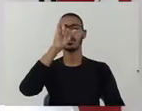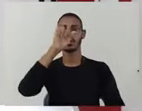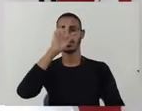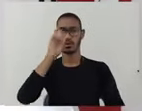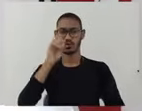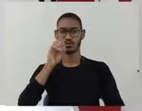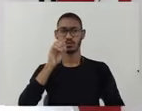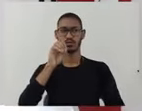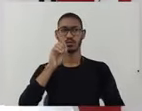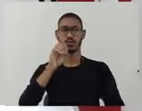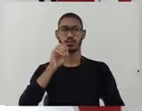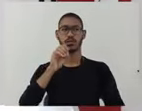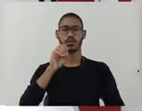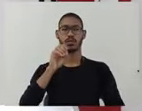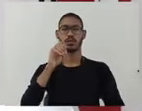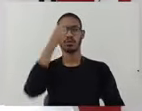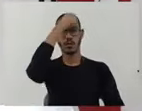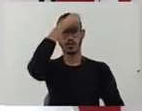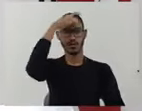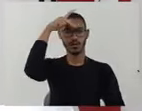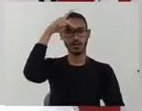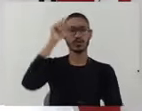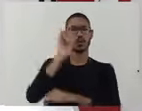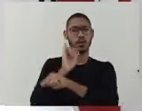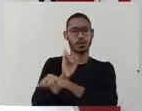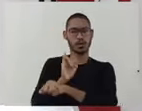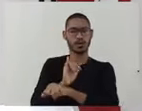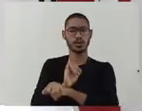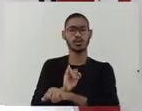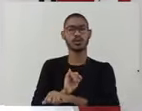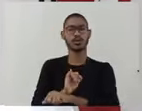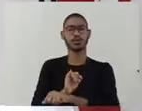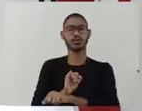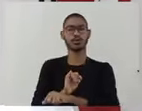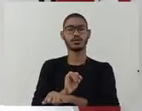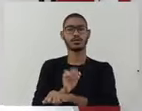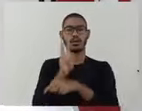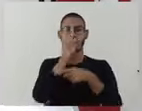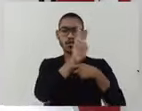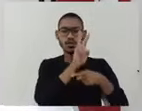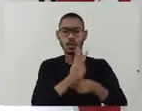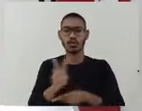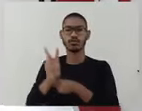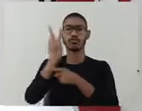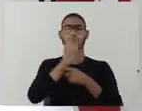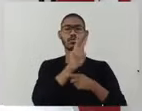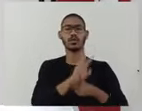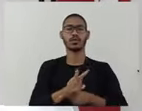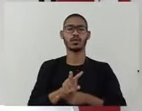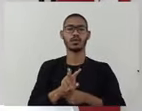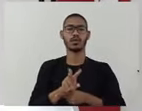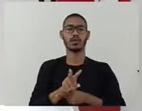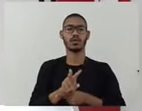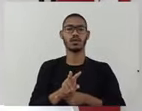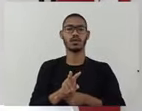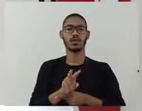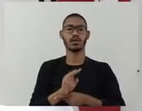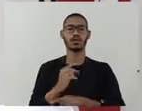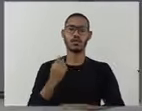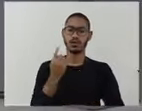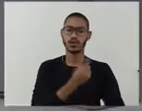cidade, que esteve verificando e fiscalizando a obra nossa. Uma indicação